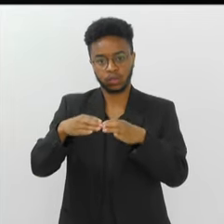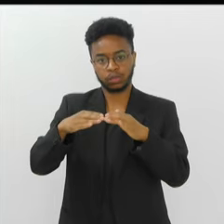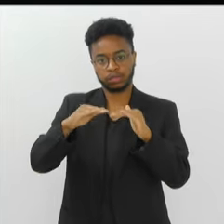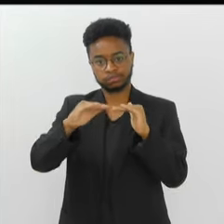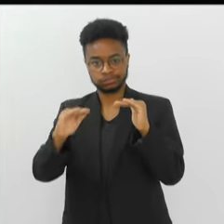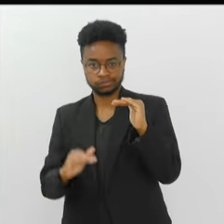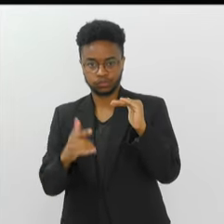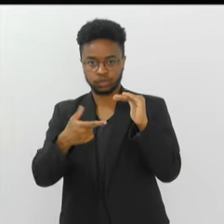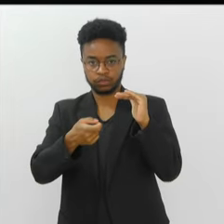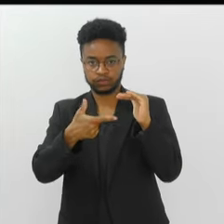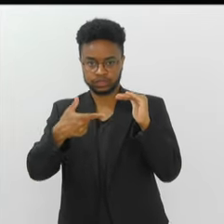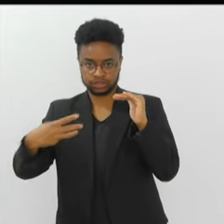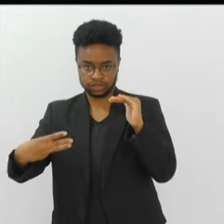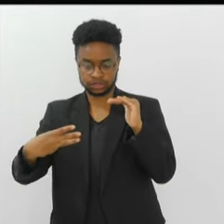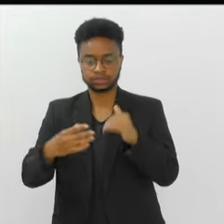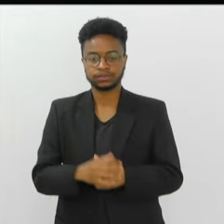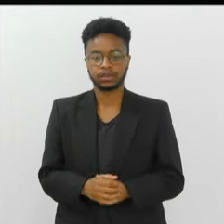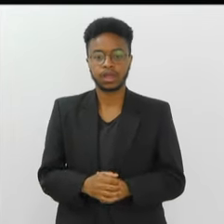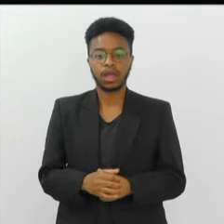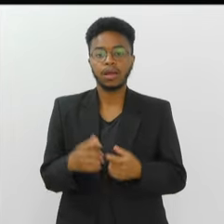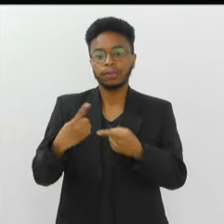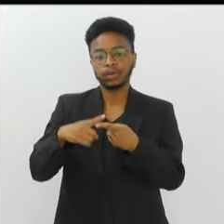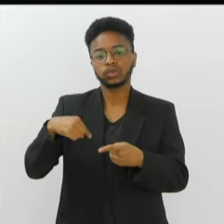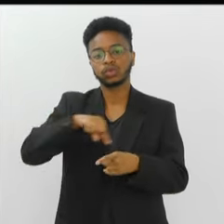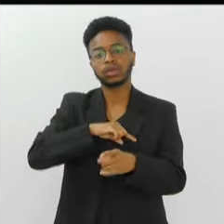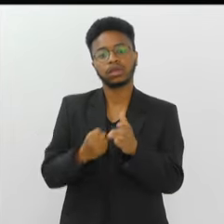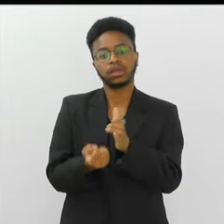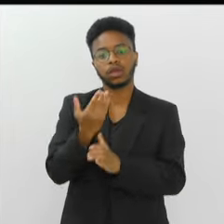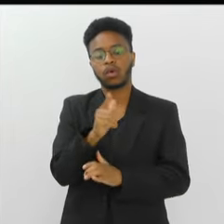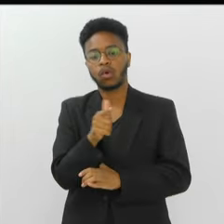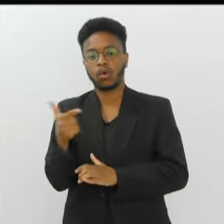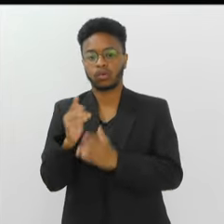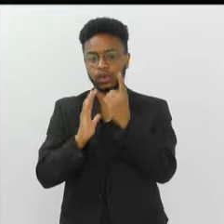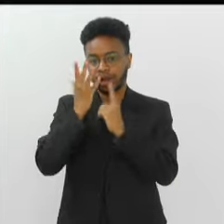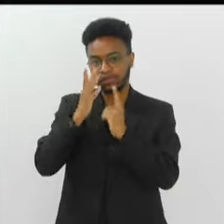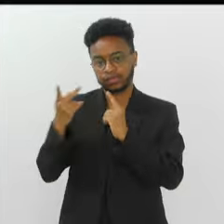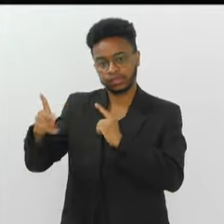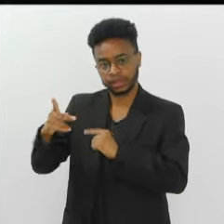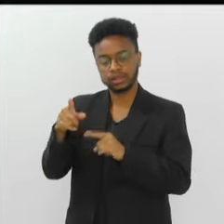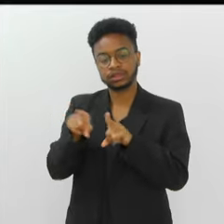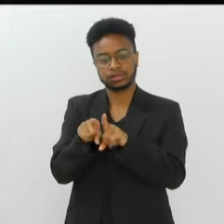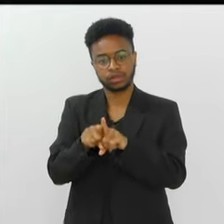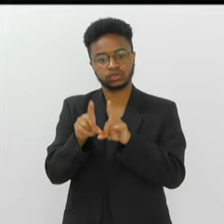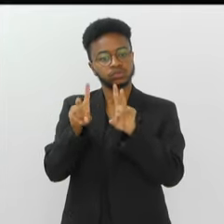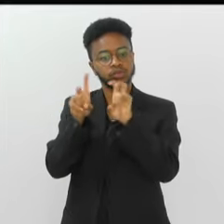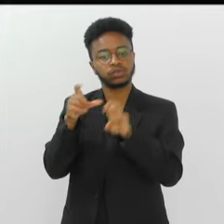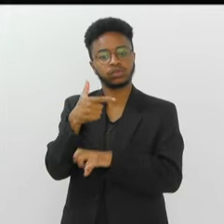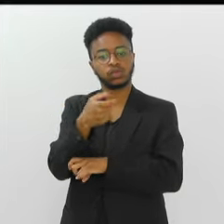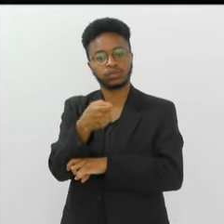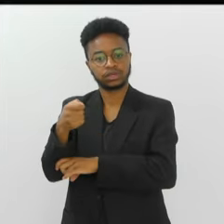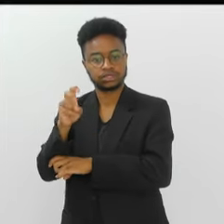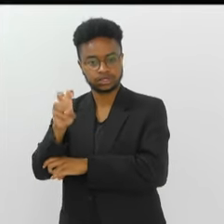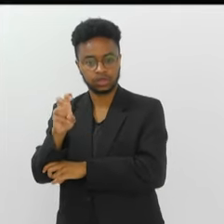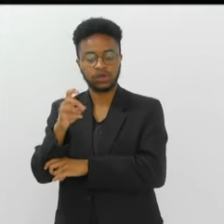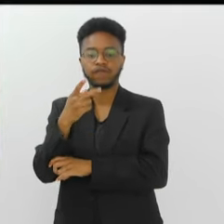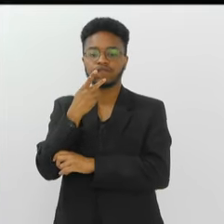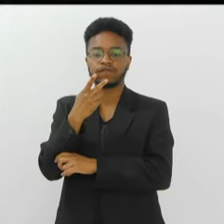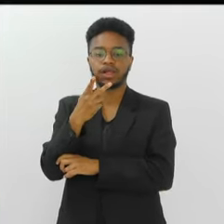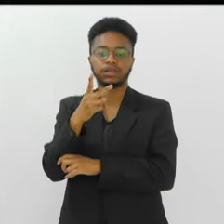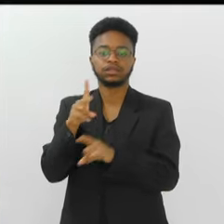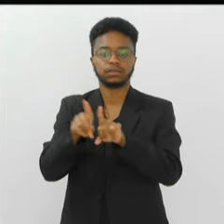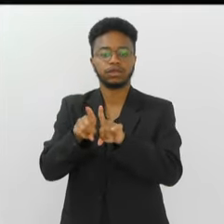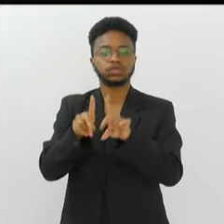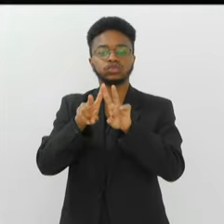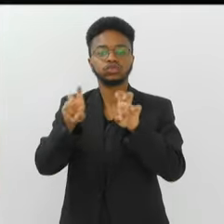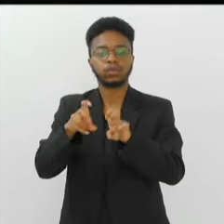acesso, em 2023. Quando nós fizemos outro Carnaval do Raul, dessa vez de 2005, chamado Eu Também Sou